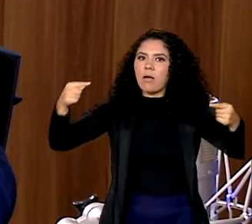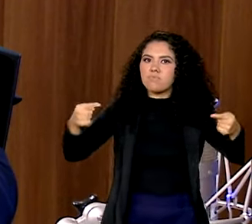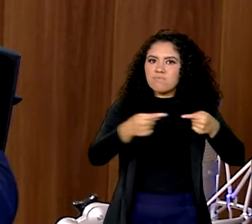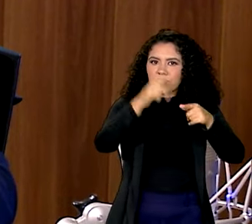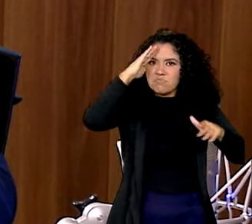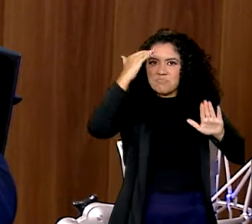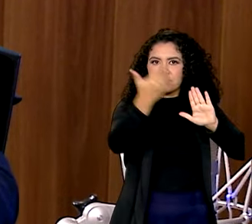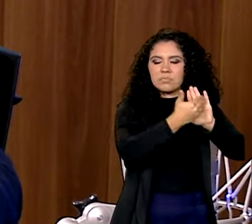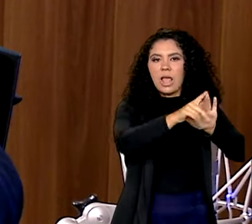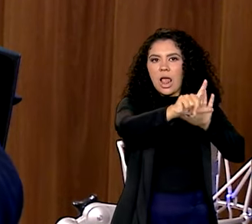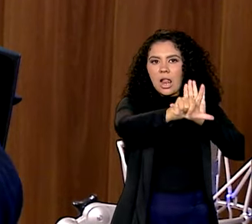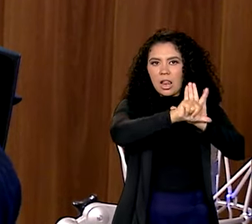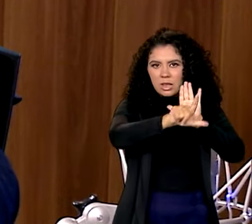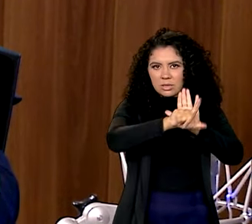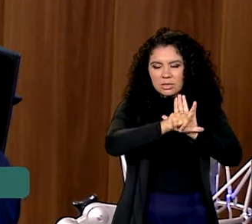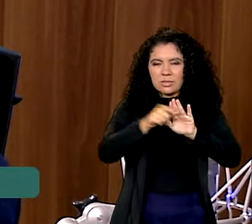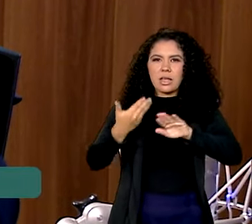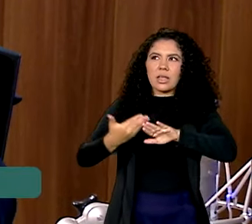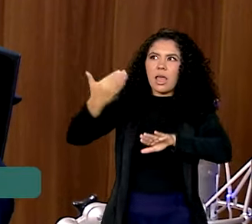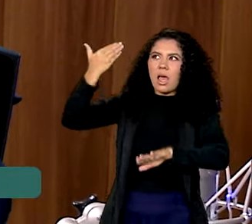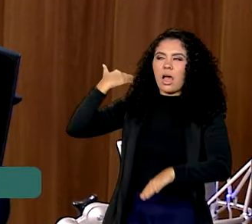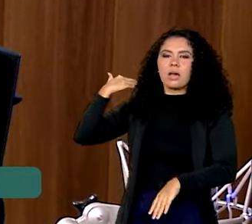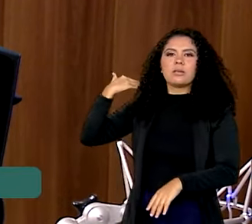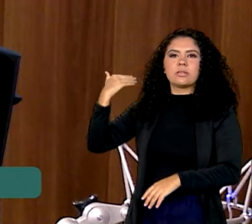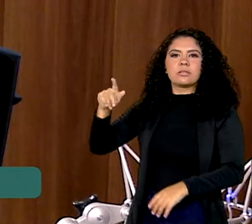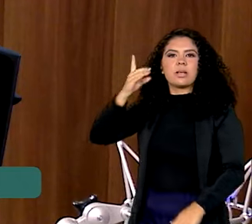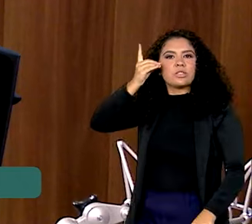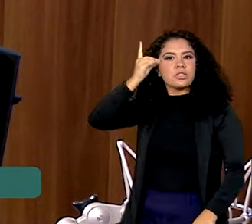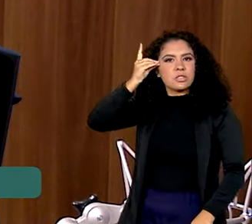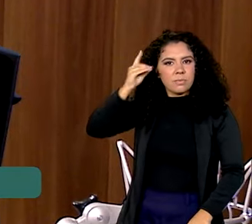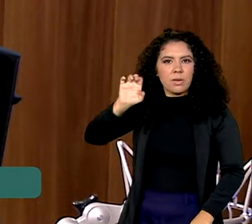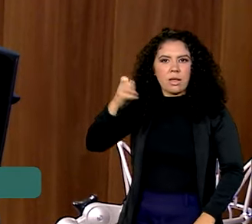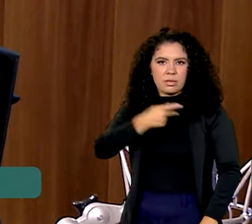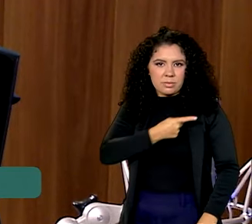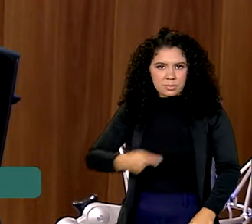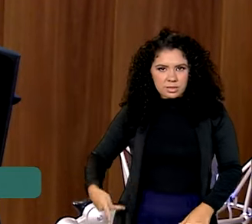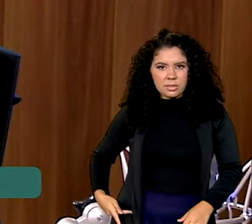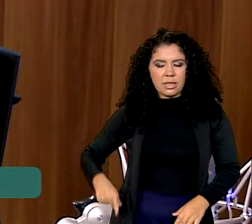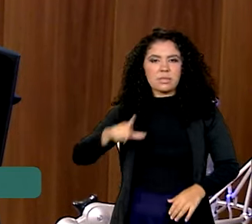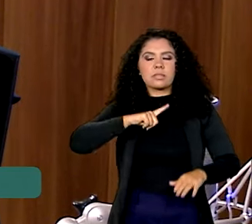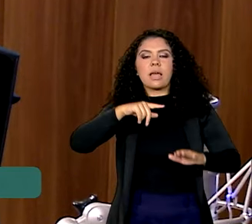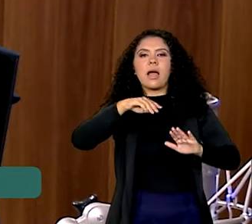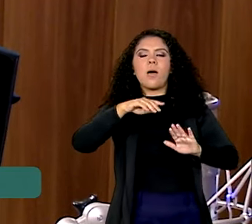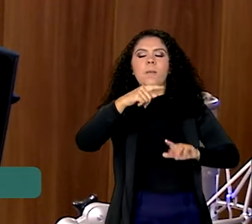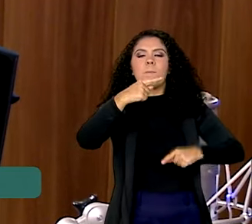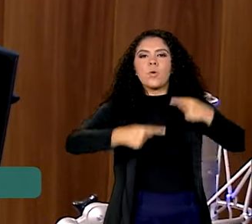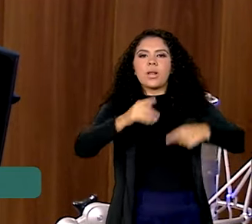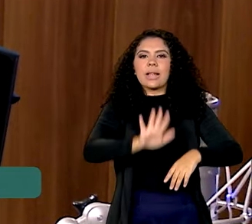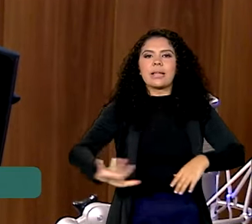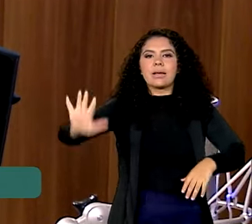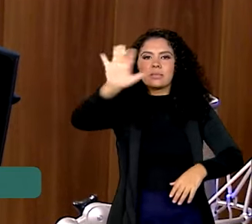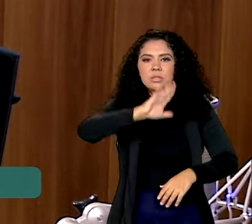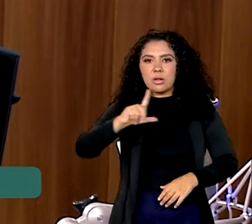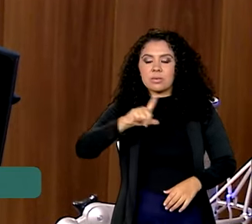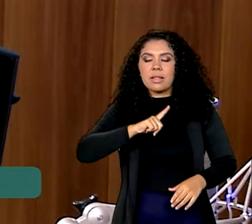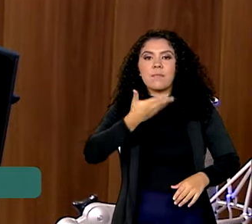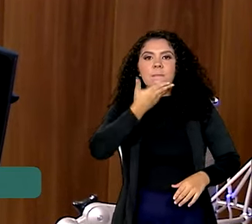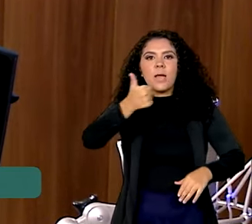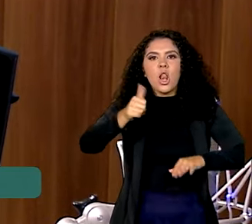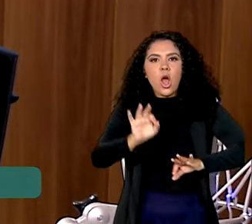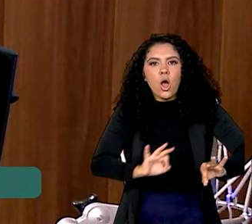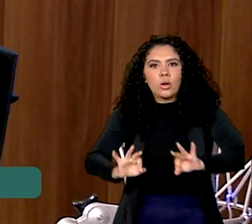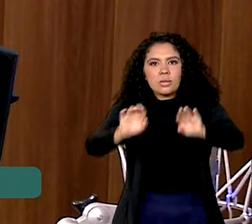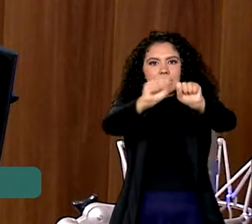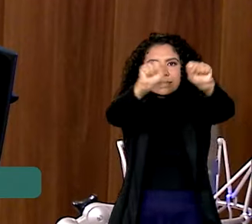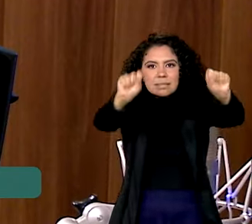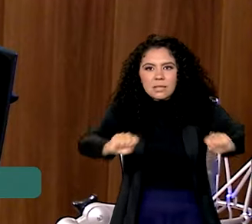ainda no governo Dilma, de 2012, que a política nacional determinou. E isso vai organizar melhor o sistema para melhor